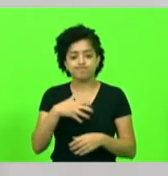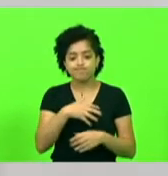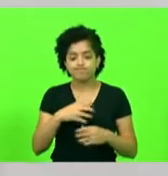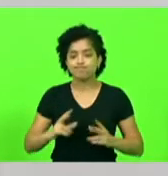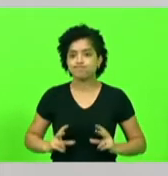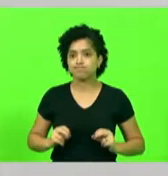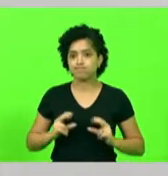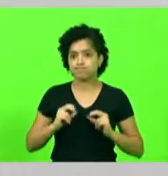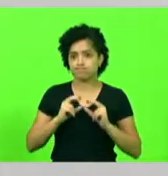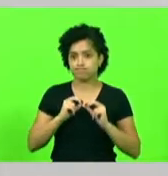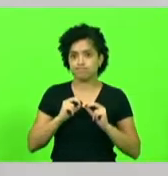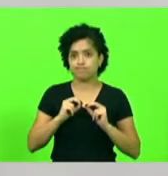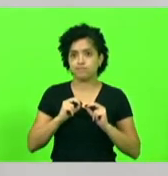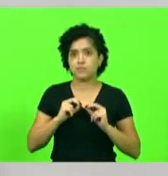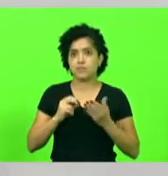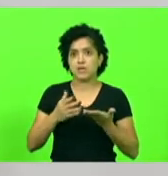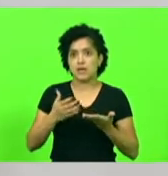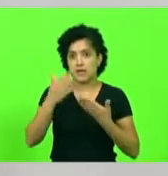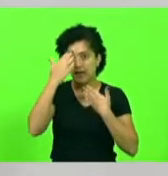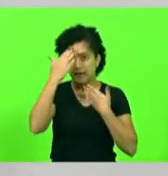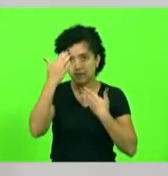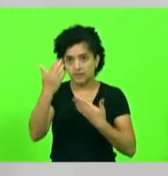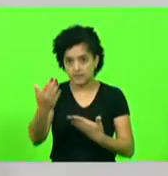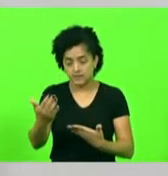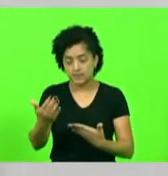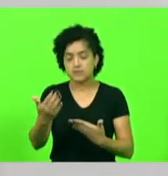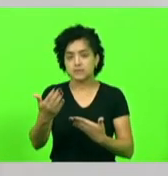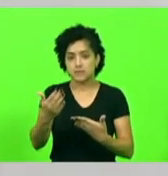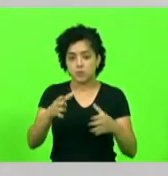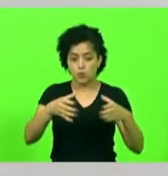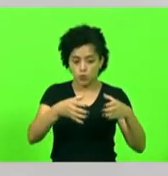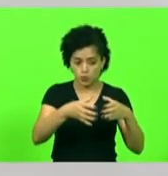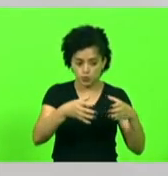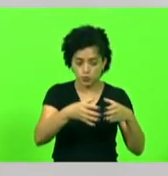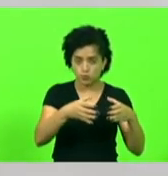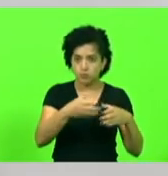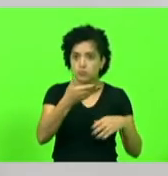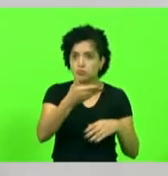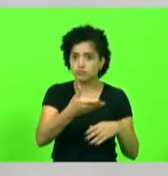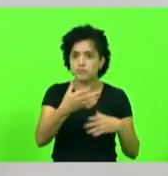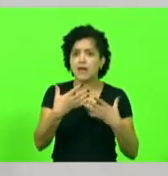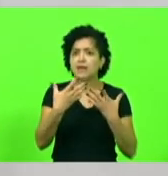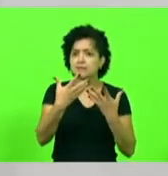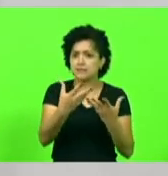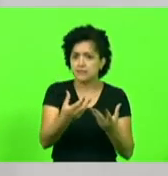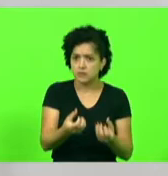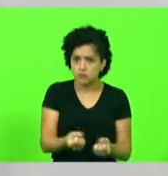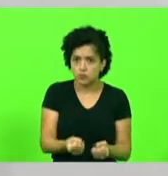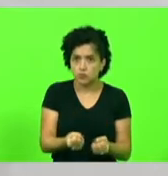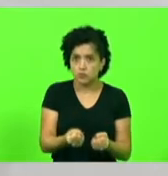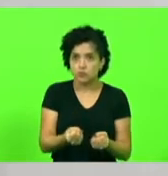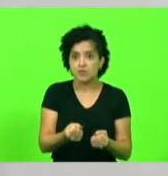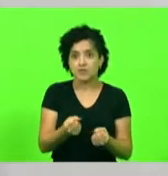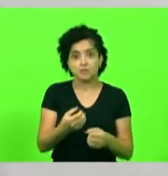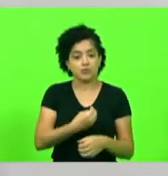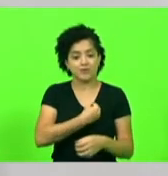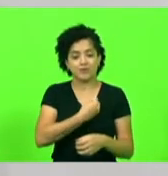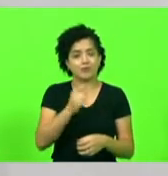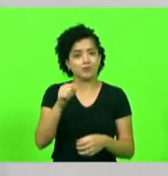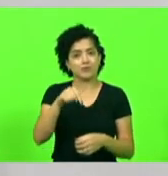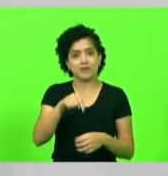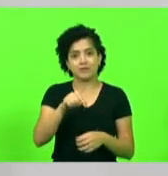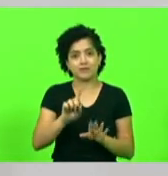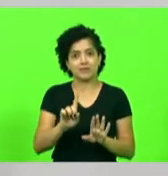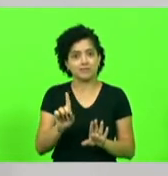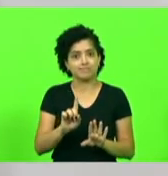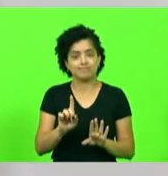E eu quero aqui agradecer a bancada feminina que acolheu imediatamente, mesmo eu não estando aqui, deputado Ismael, deputado